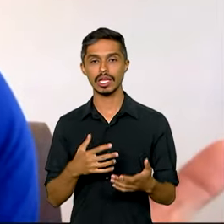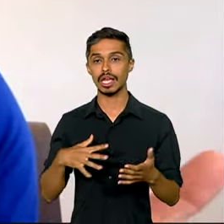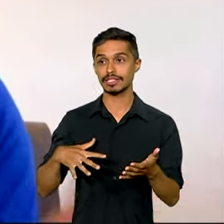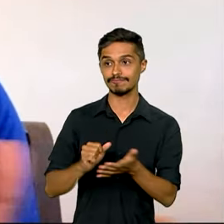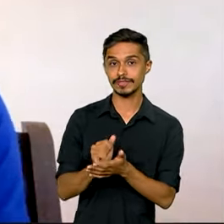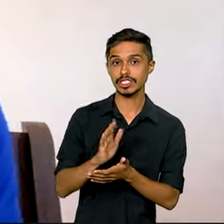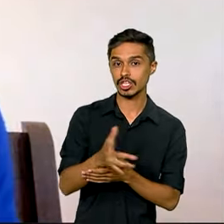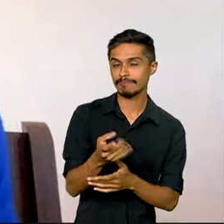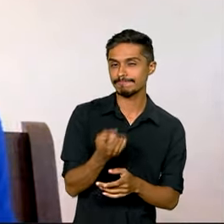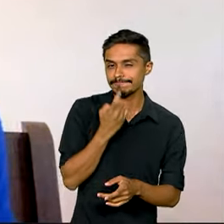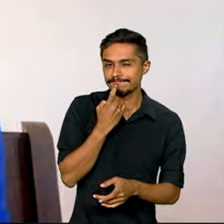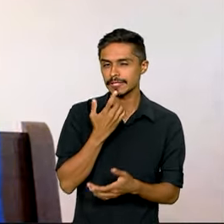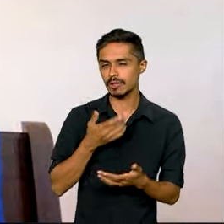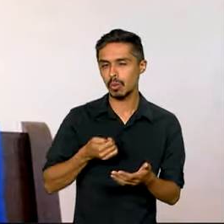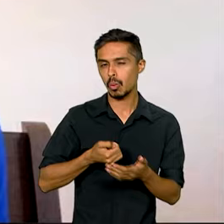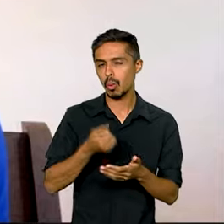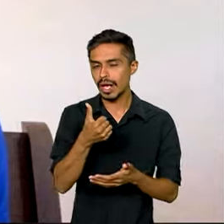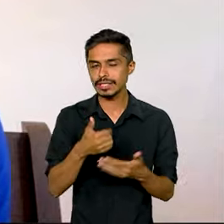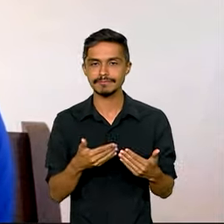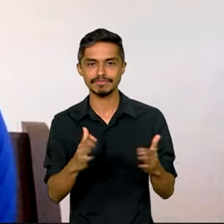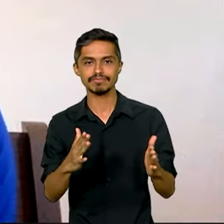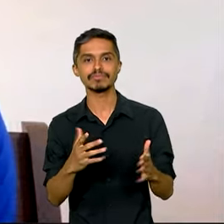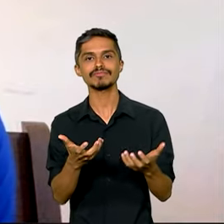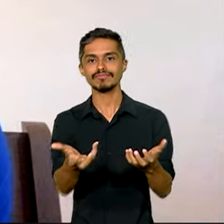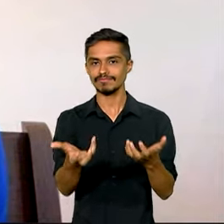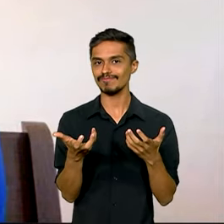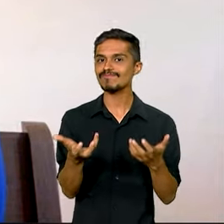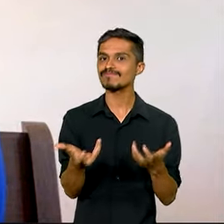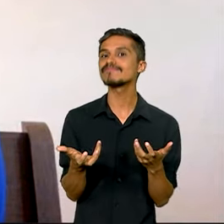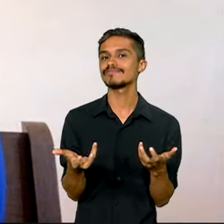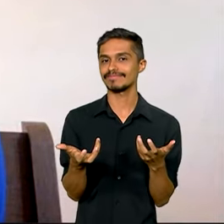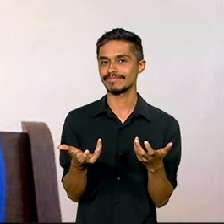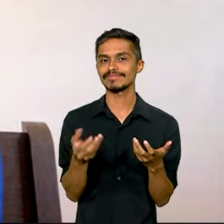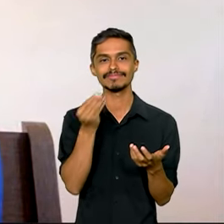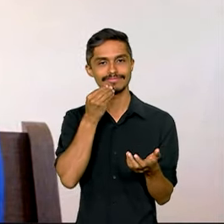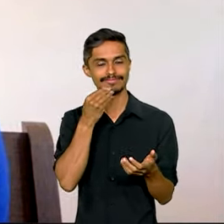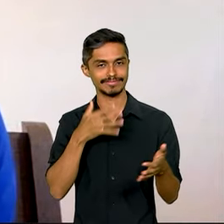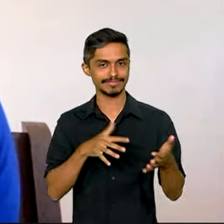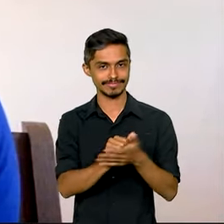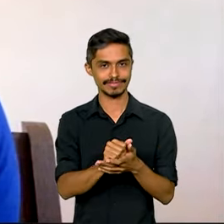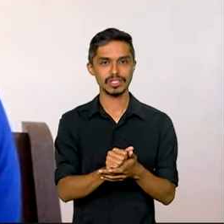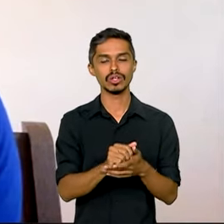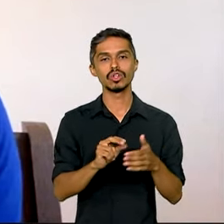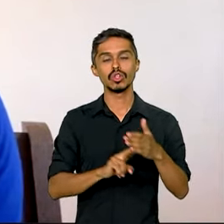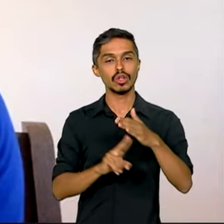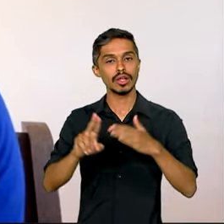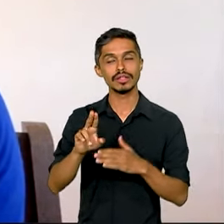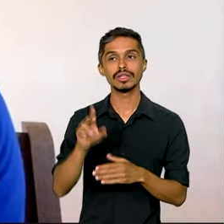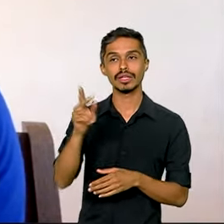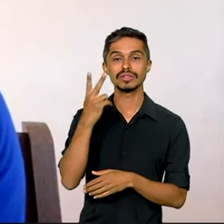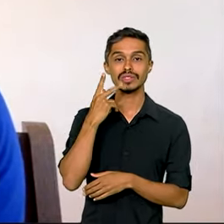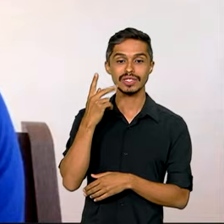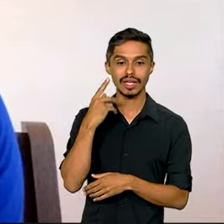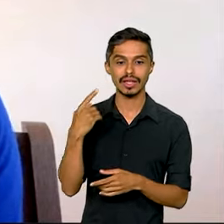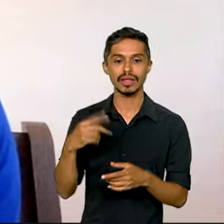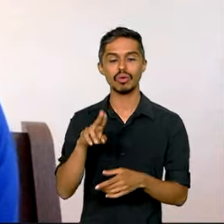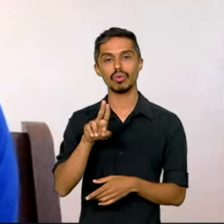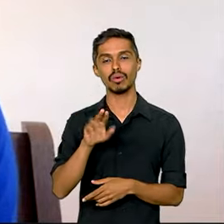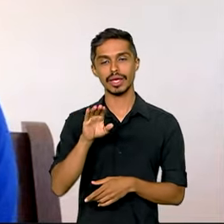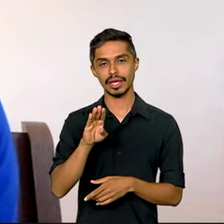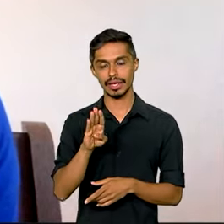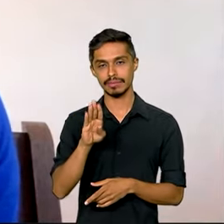próximas para abrir. Eu quero tentar me inscrever na Universidade Federal do Ceará, que é a UFC,